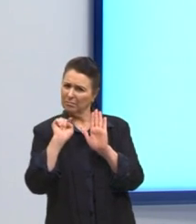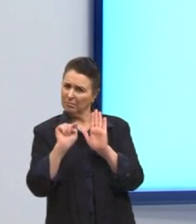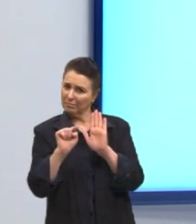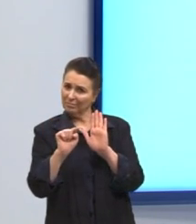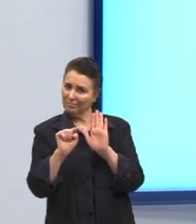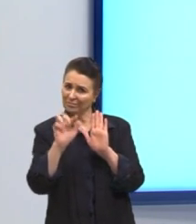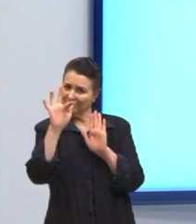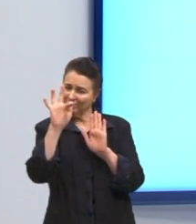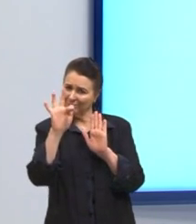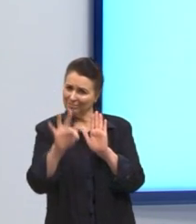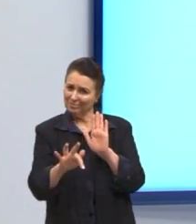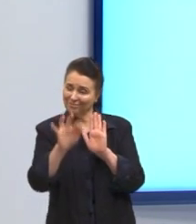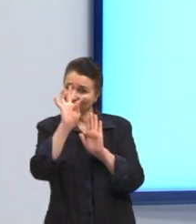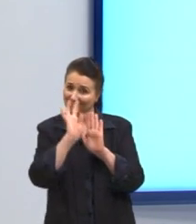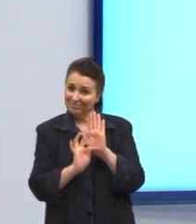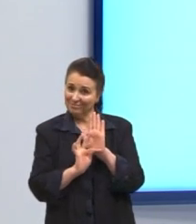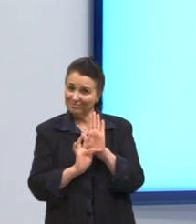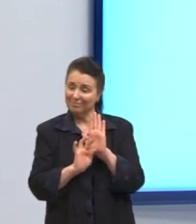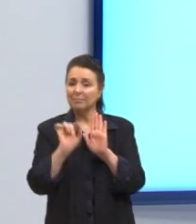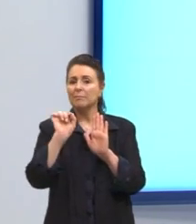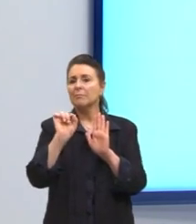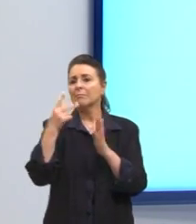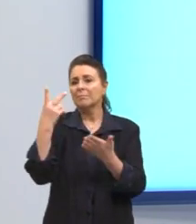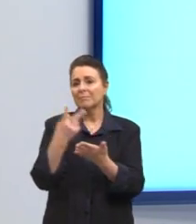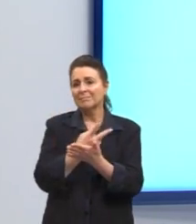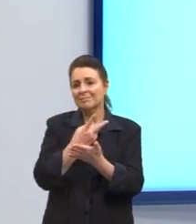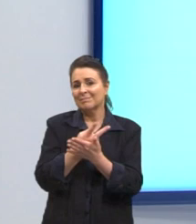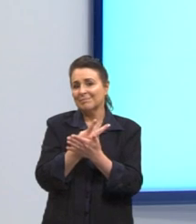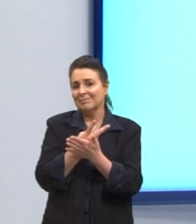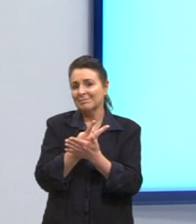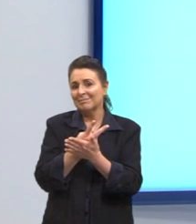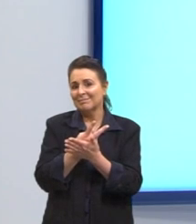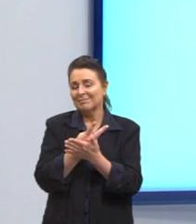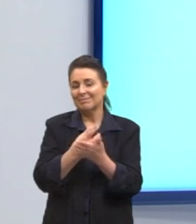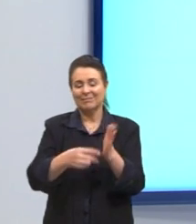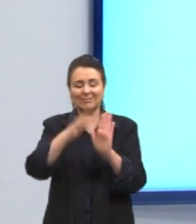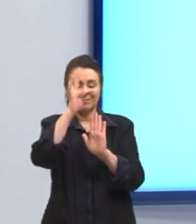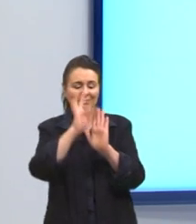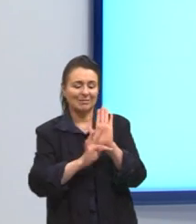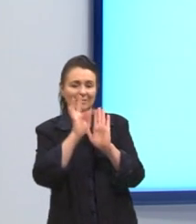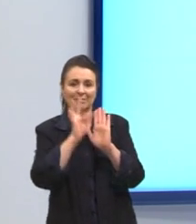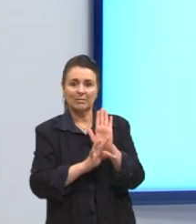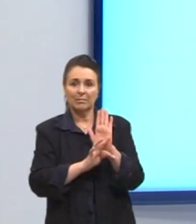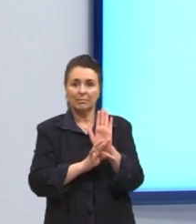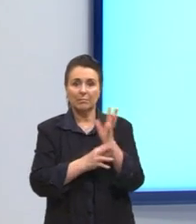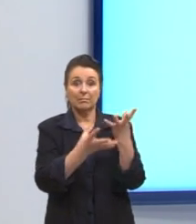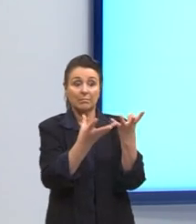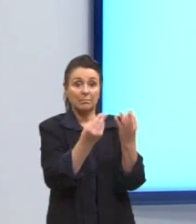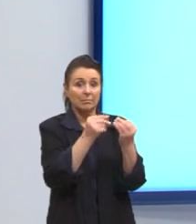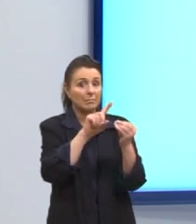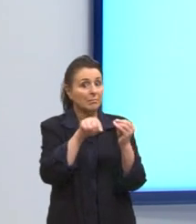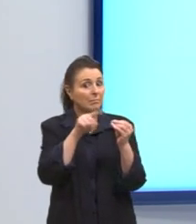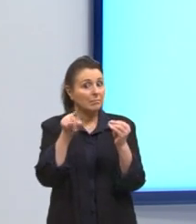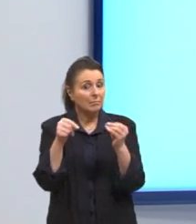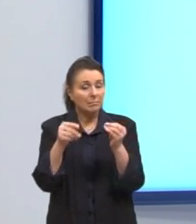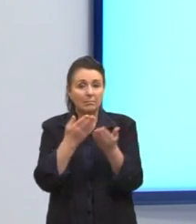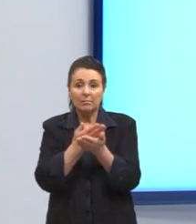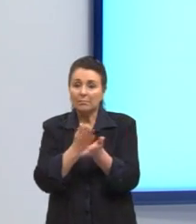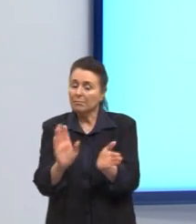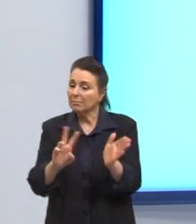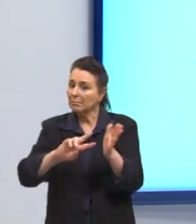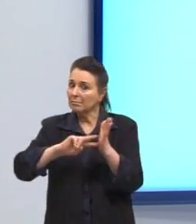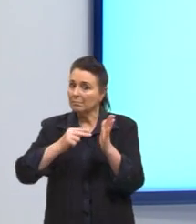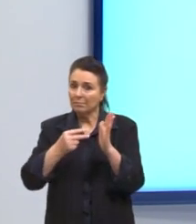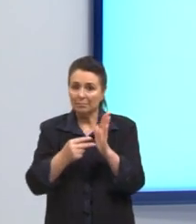texto, o que vai acontecer? Vai ser um texto cheio de vírgulas que vai perder significado, vai ser